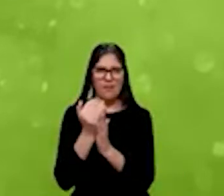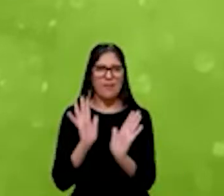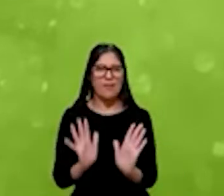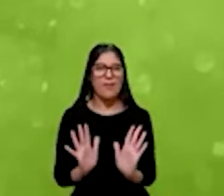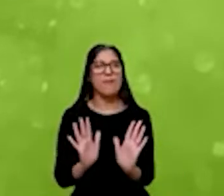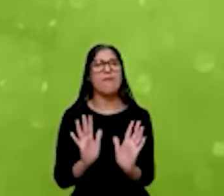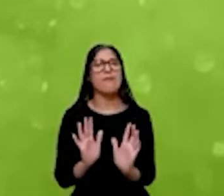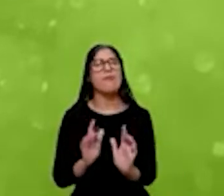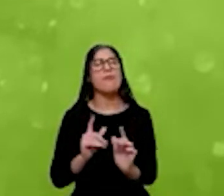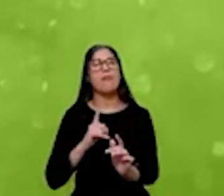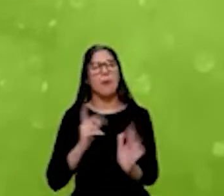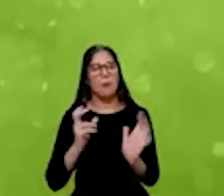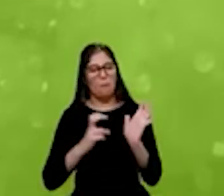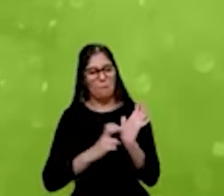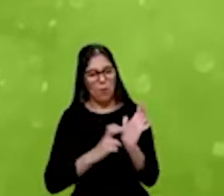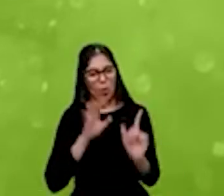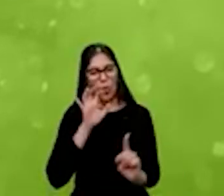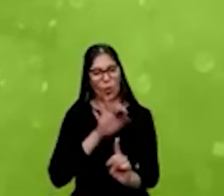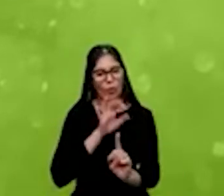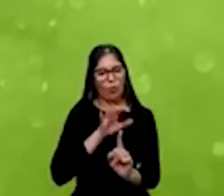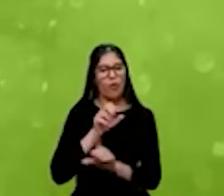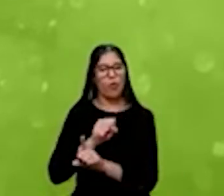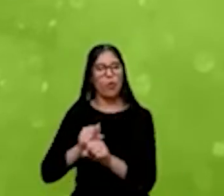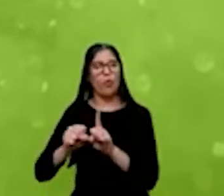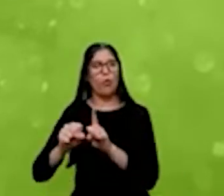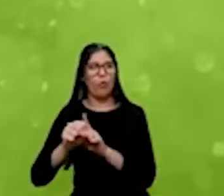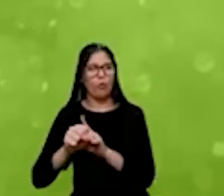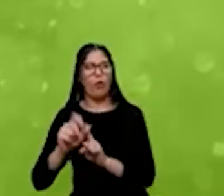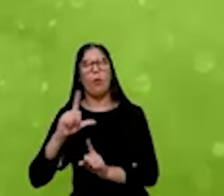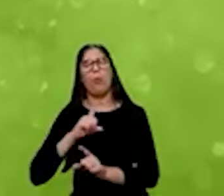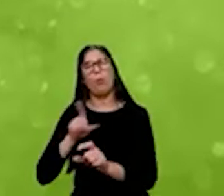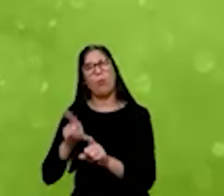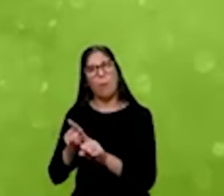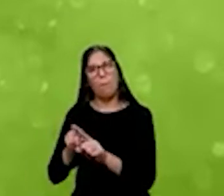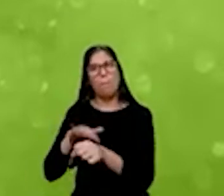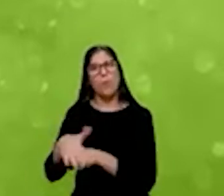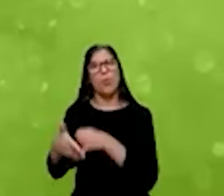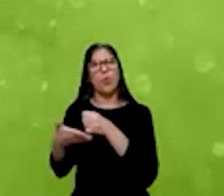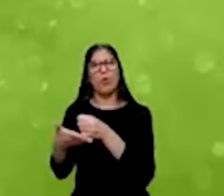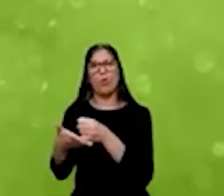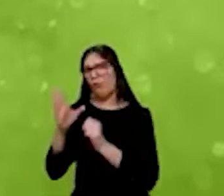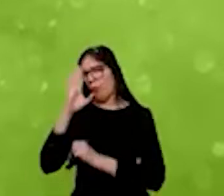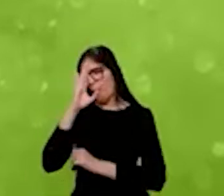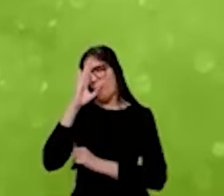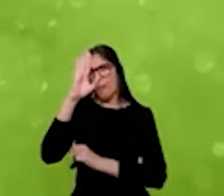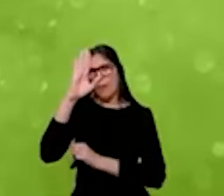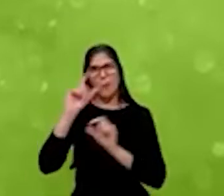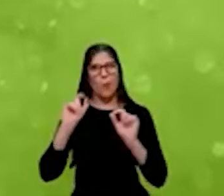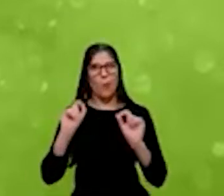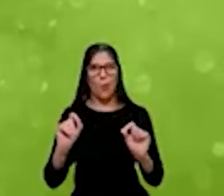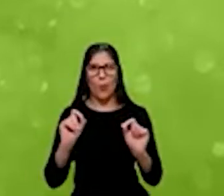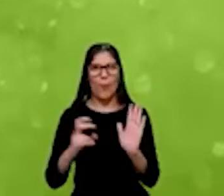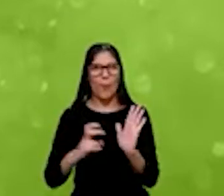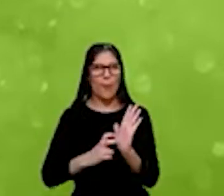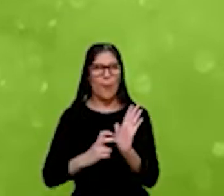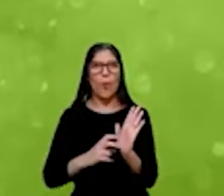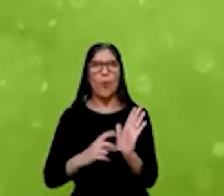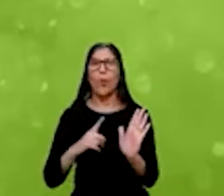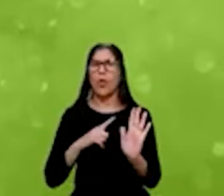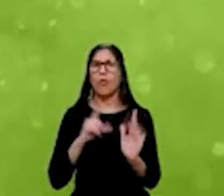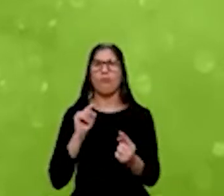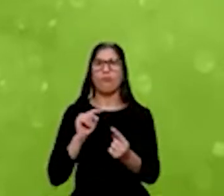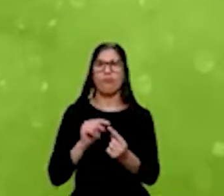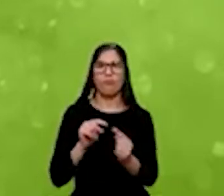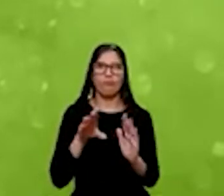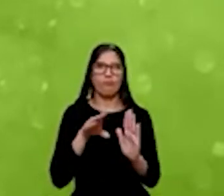banco de impacto, o banco social, o banco sustentável e, fundamentalmente, este banco de propósito. Pode passar,